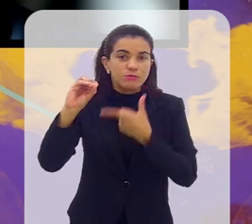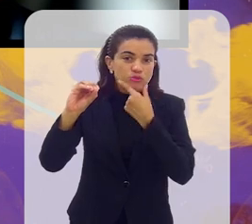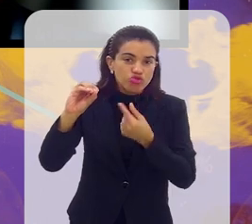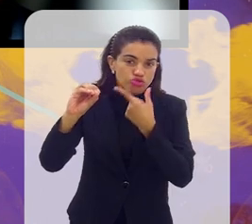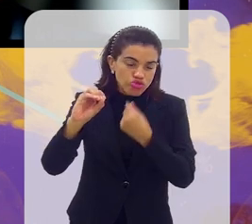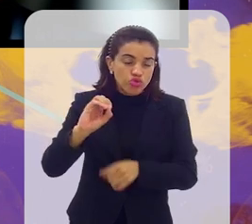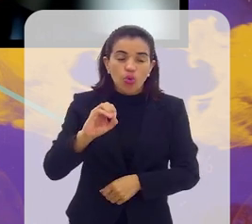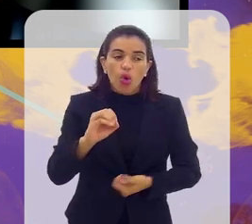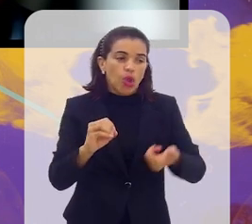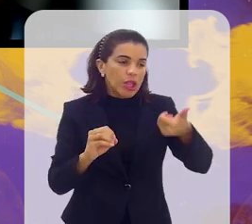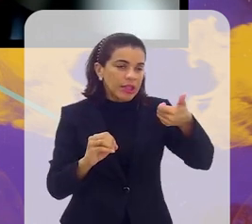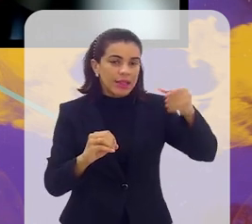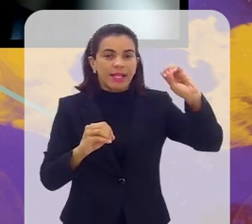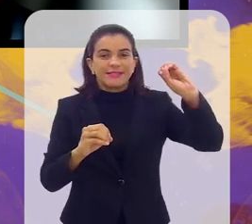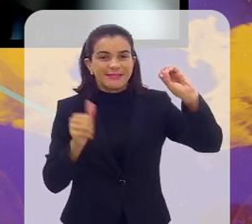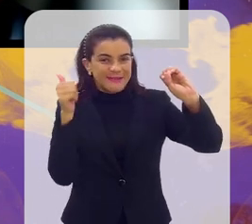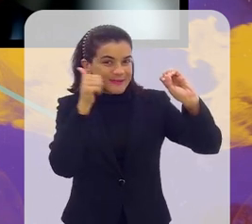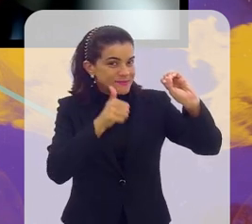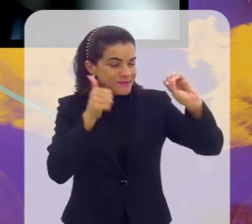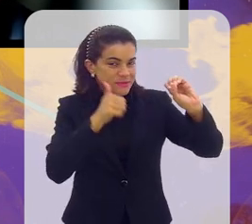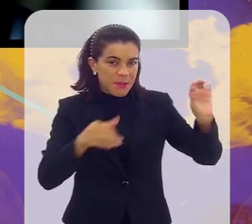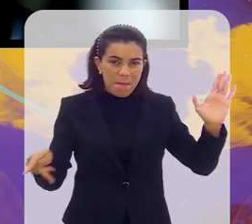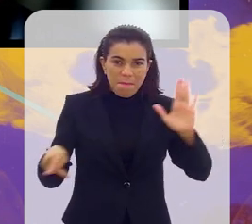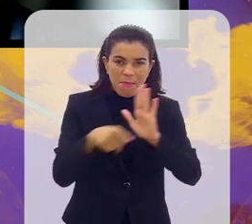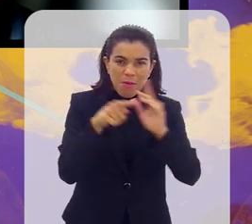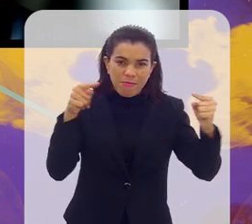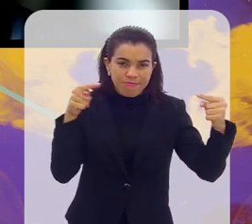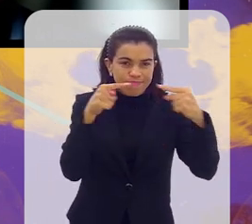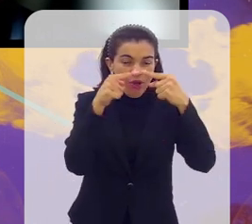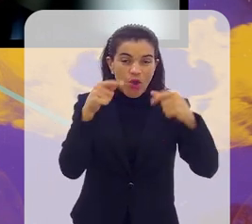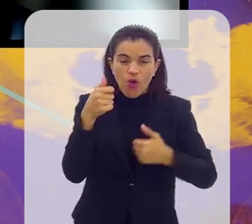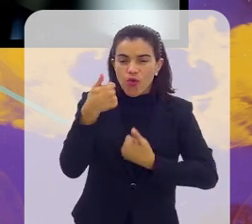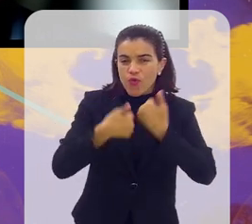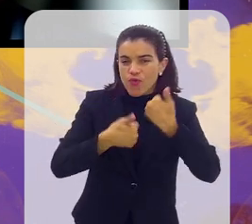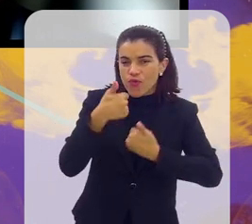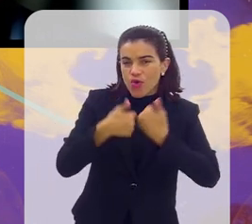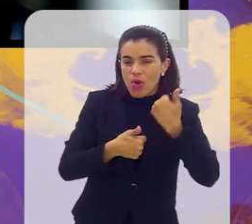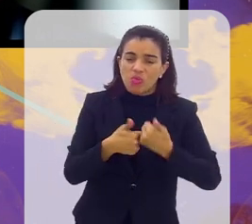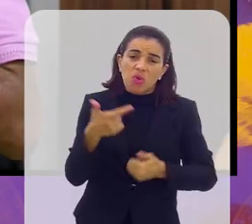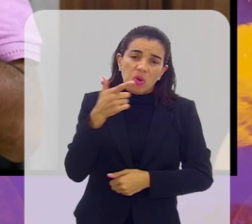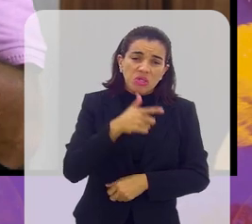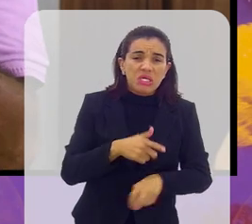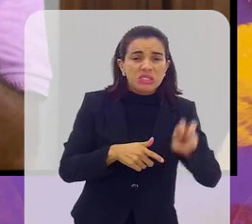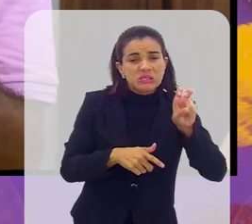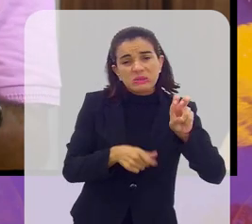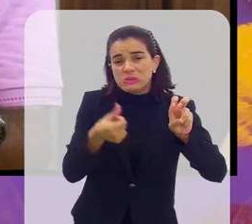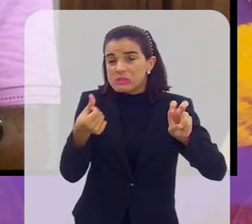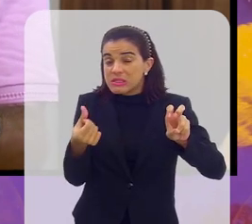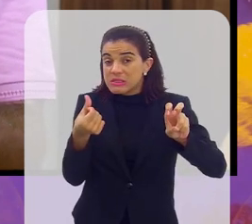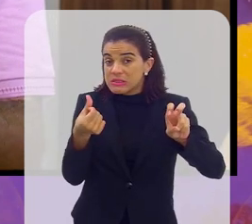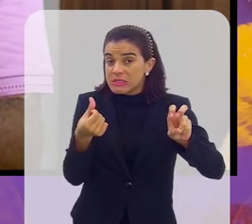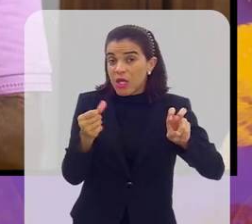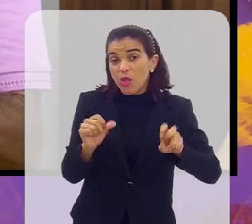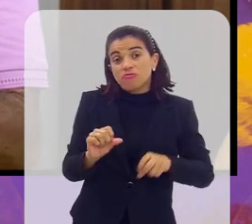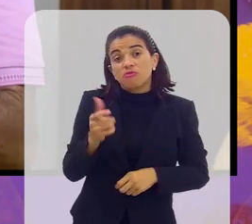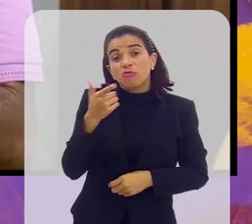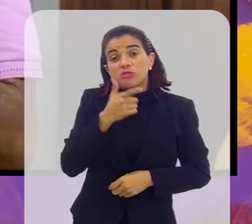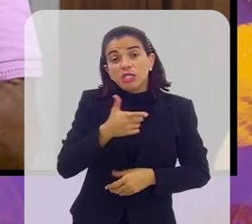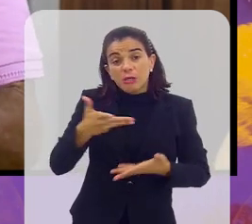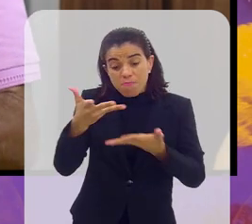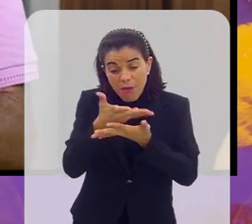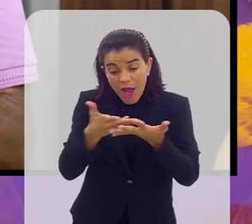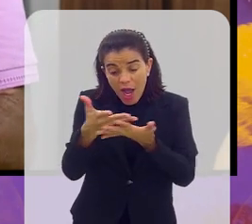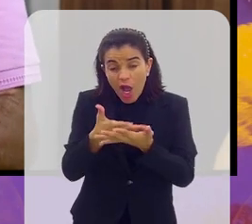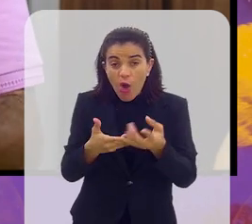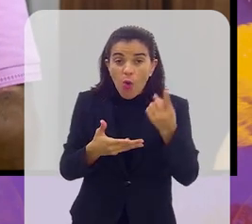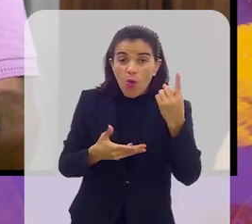garotos, ou 10 garotas próprias para jogar futebol, você leva 5, 6, se você tiver